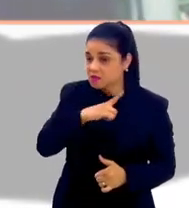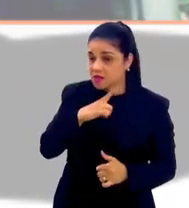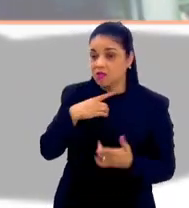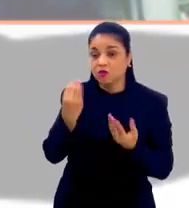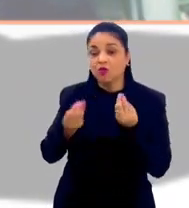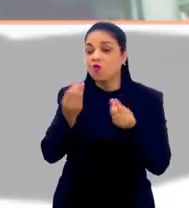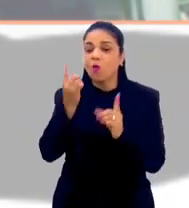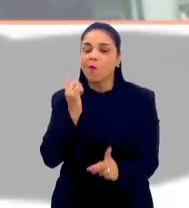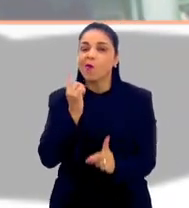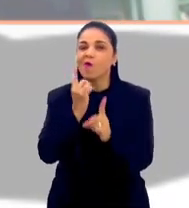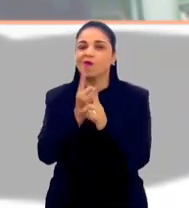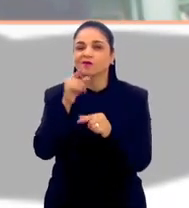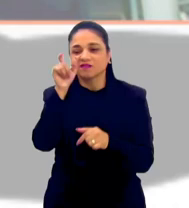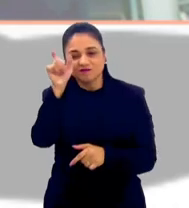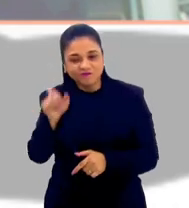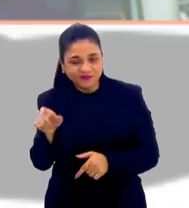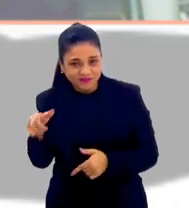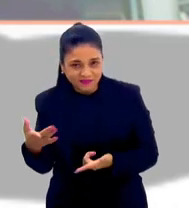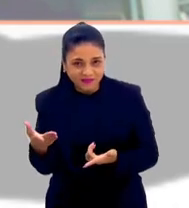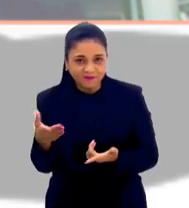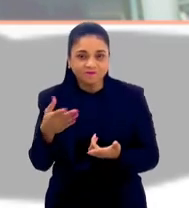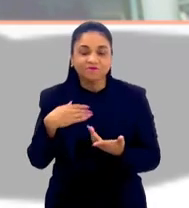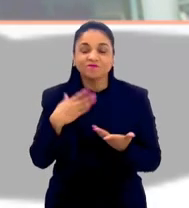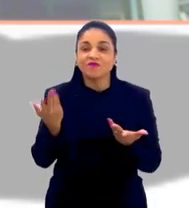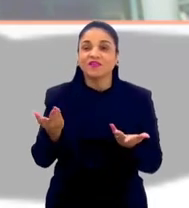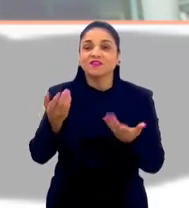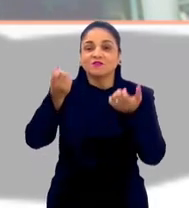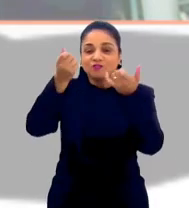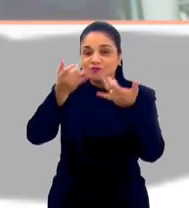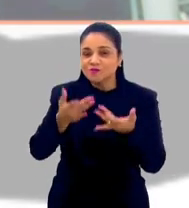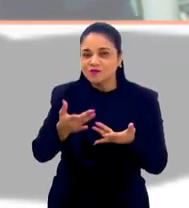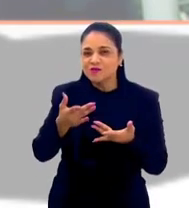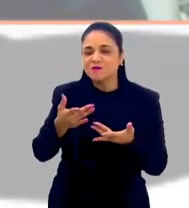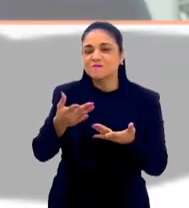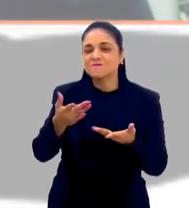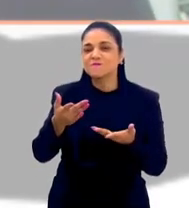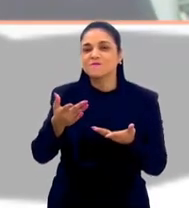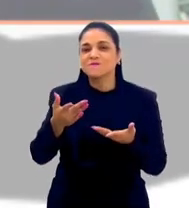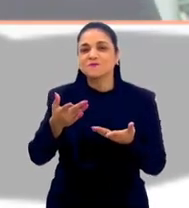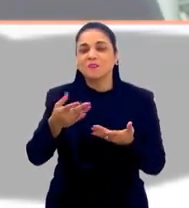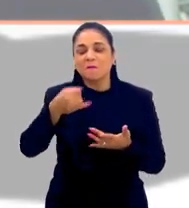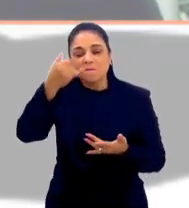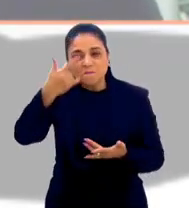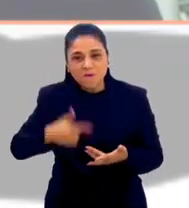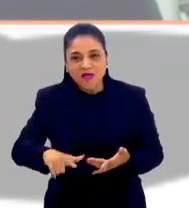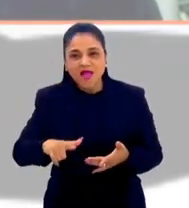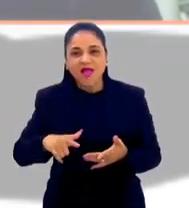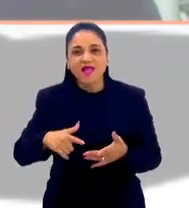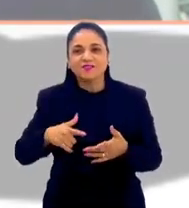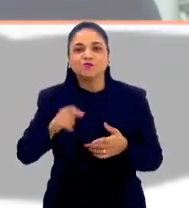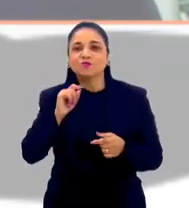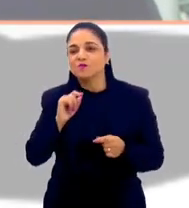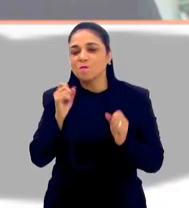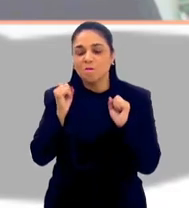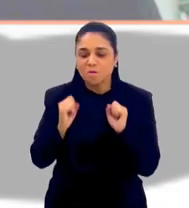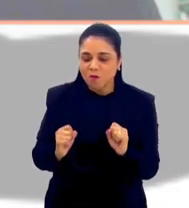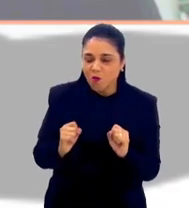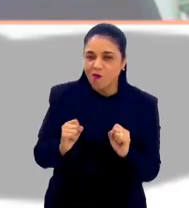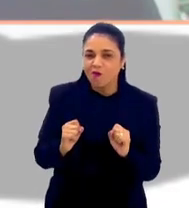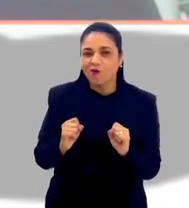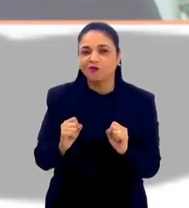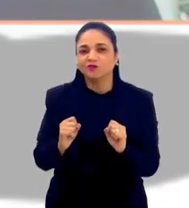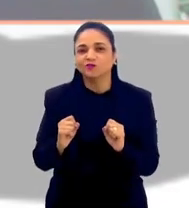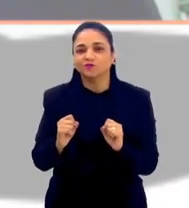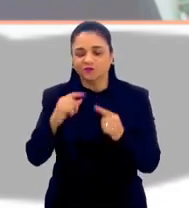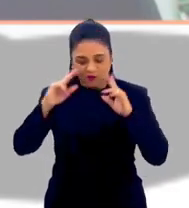Você então tem esse tempo para se despedir, contar para a gente mais uma dica do que a gente pode fazer, o ser humano